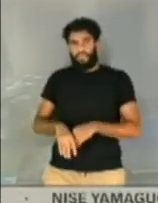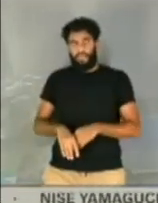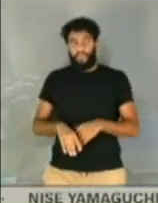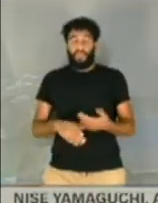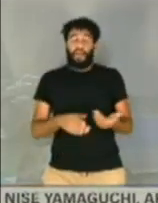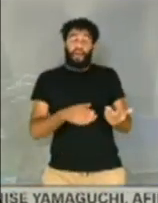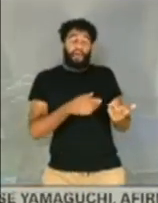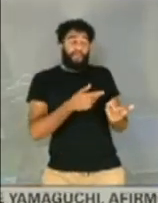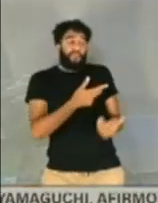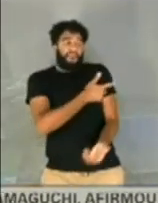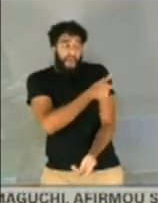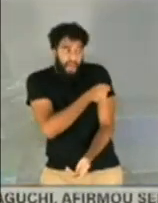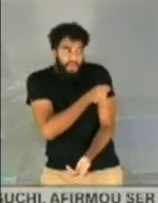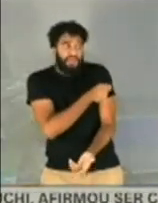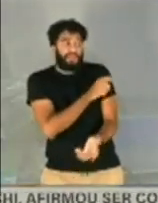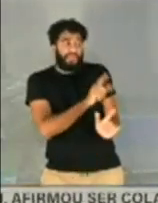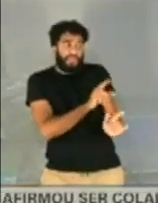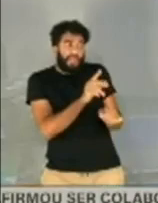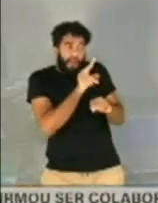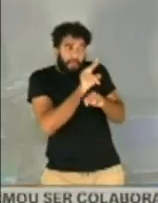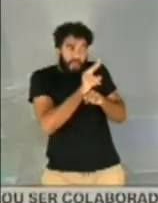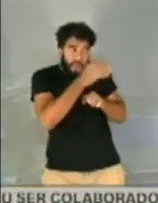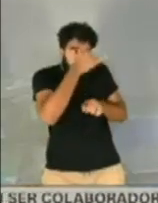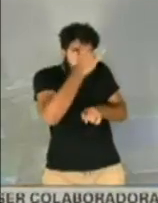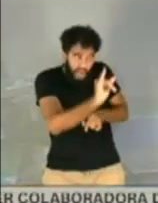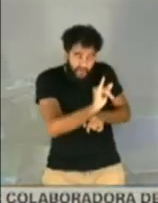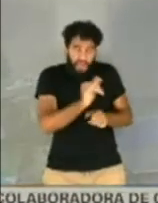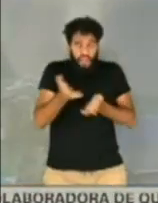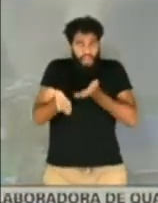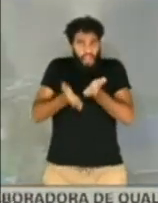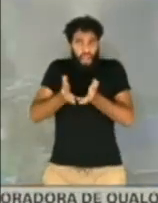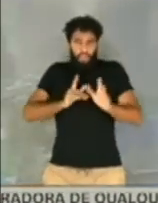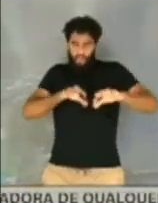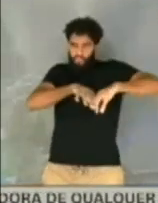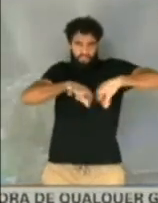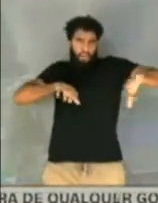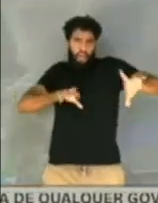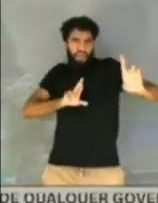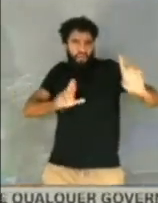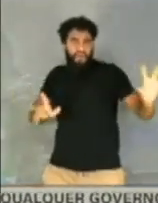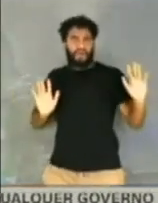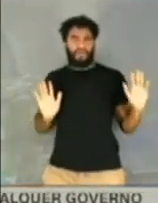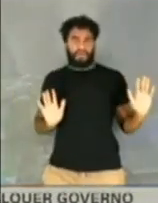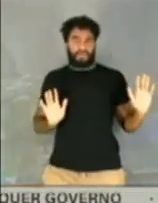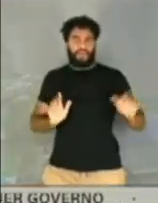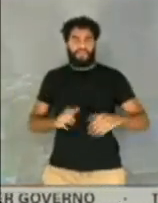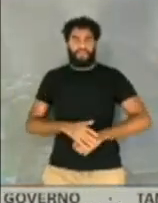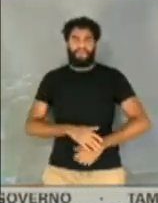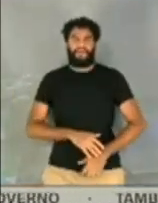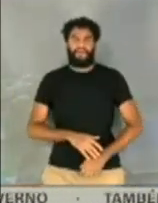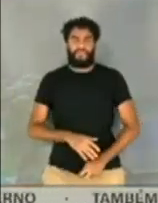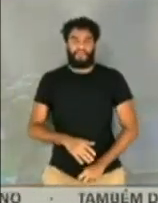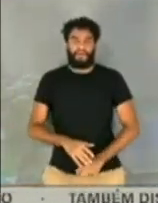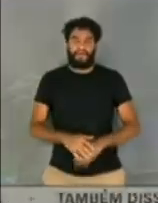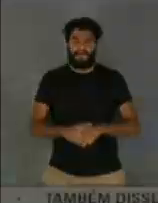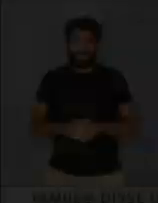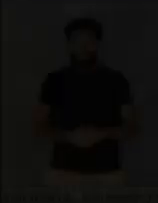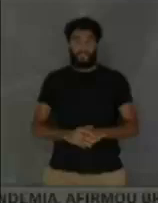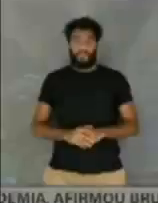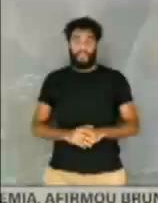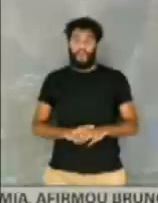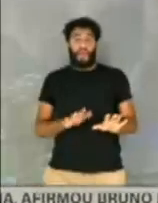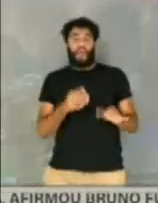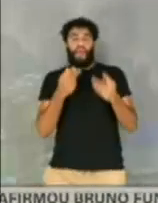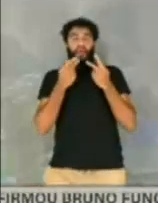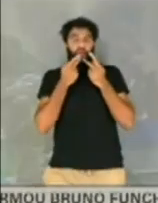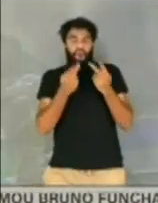e o tratamento é tratamento. E que uma coisa é uma coisa, outra coisa é outra coisa. Então, eu estou dizendo